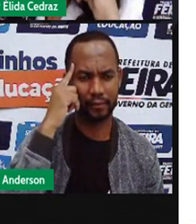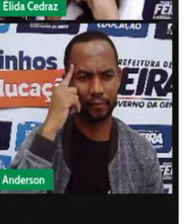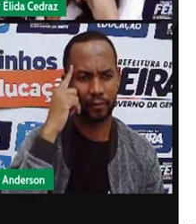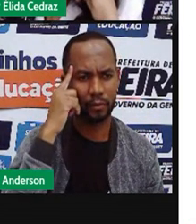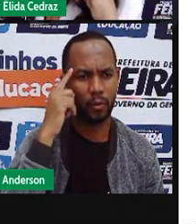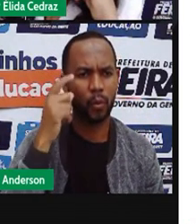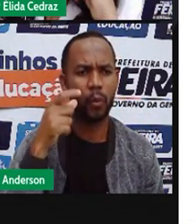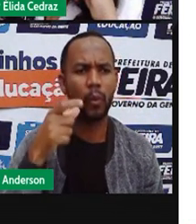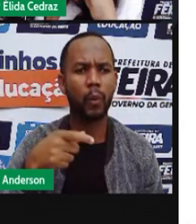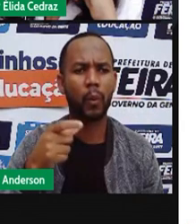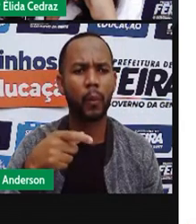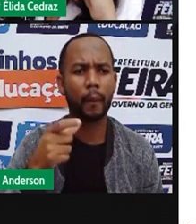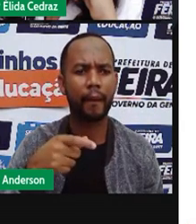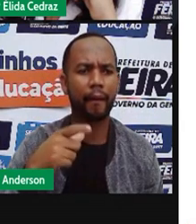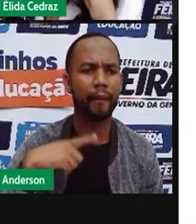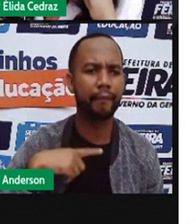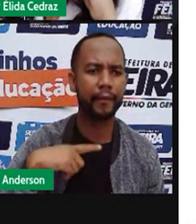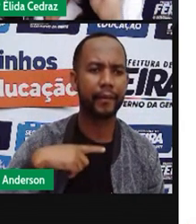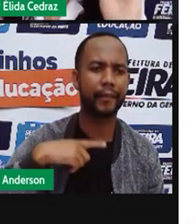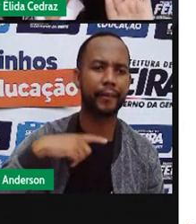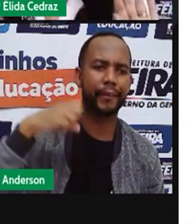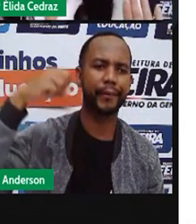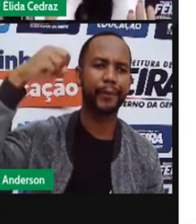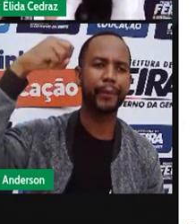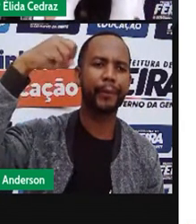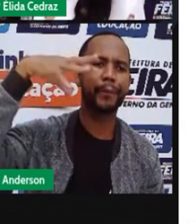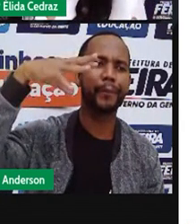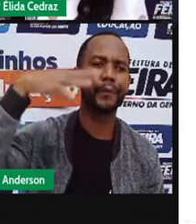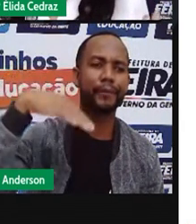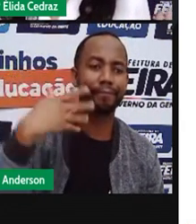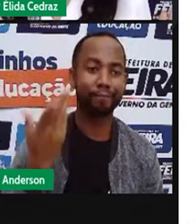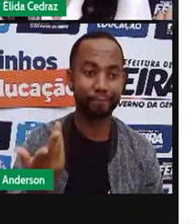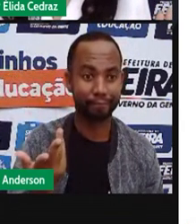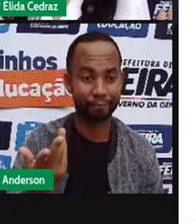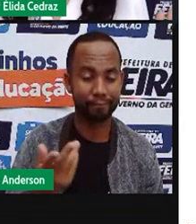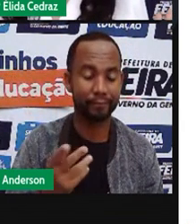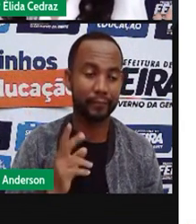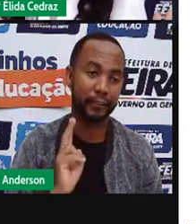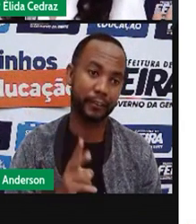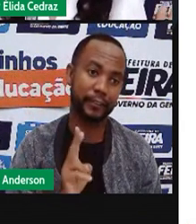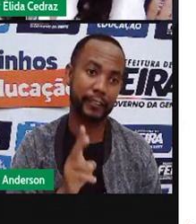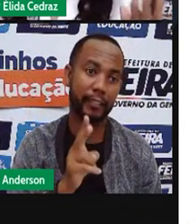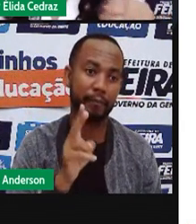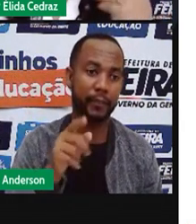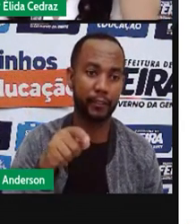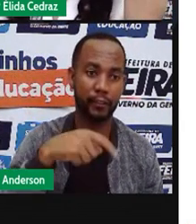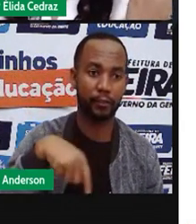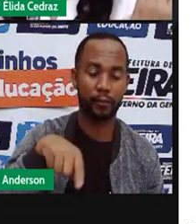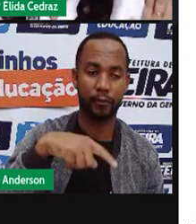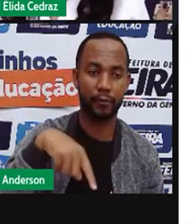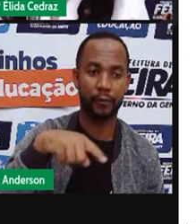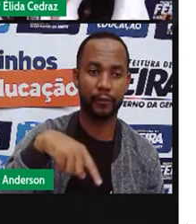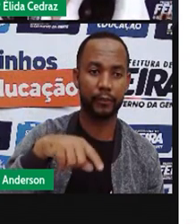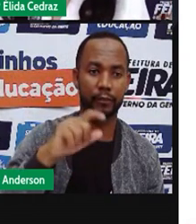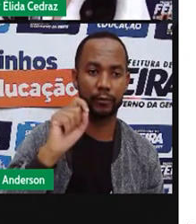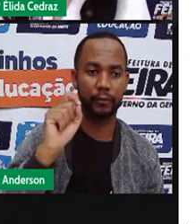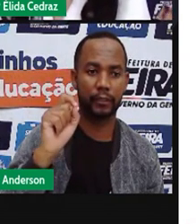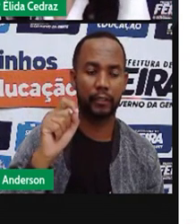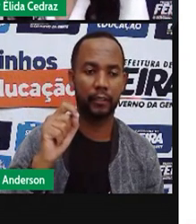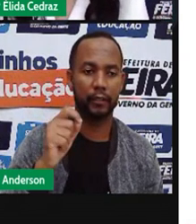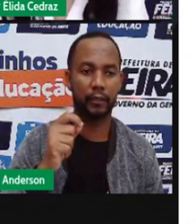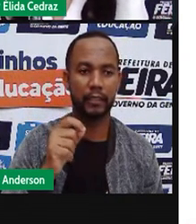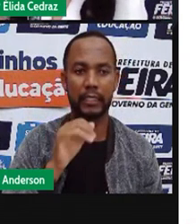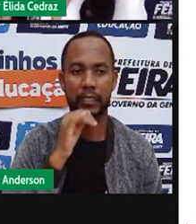aonde estava a fonte de luz? E geralmente, nós projetamos a sombra